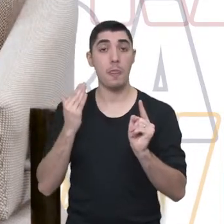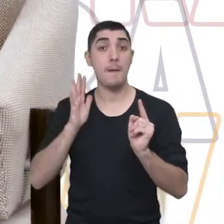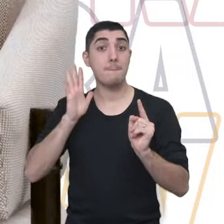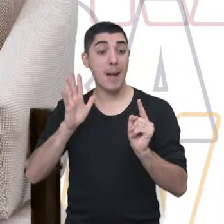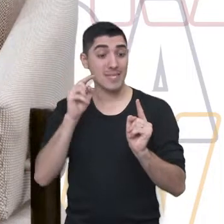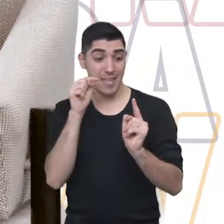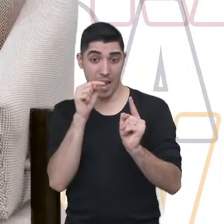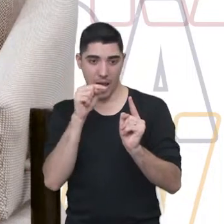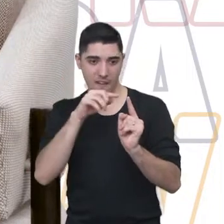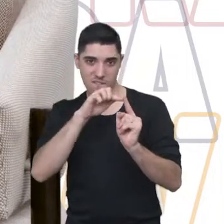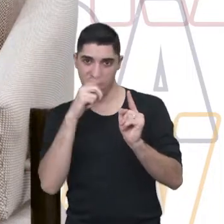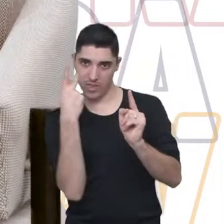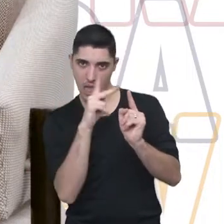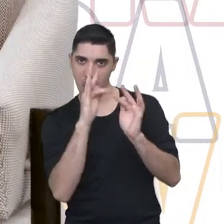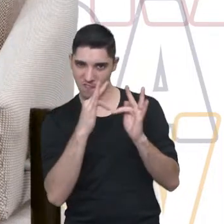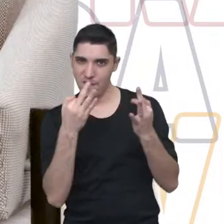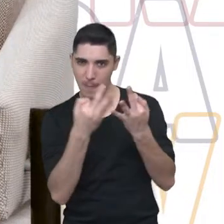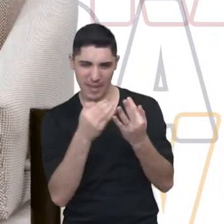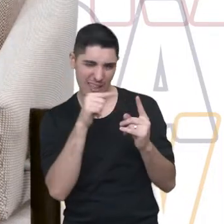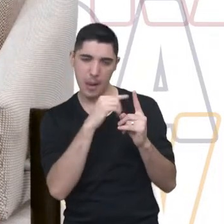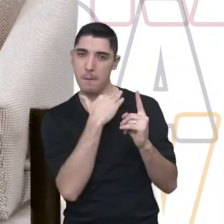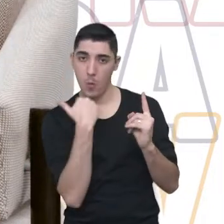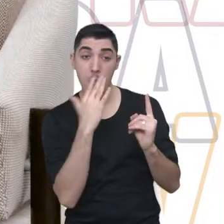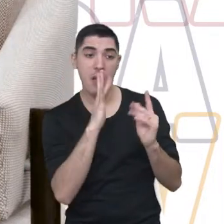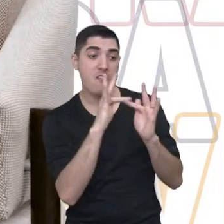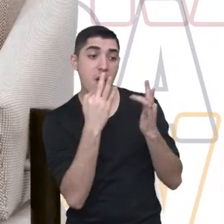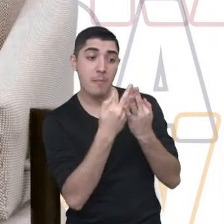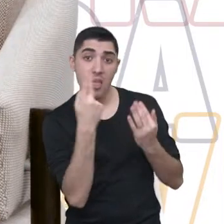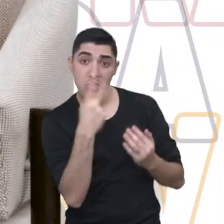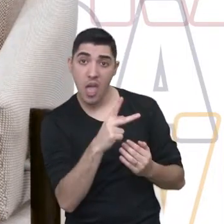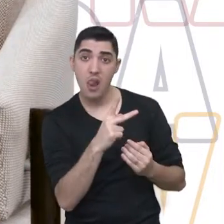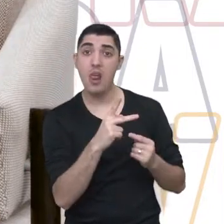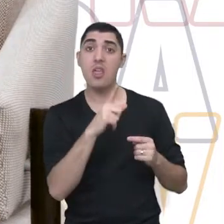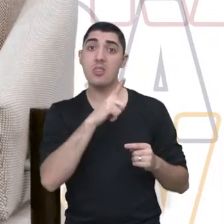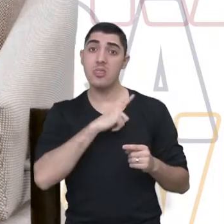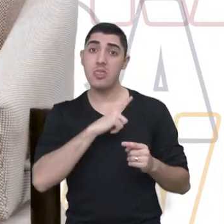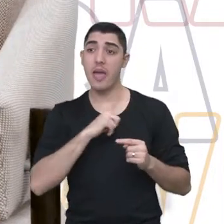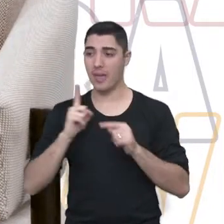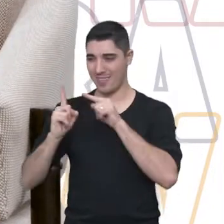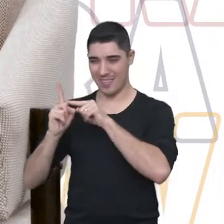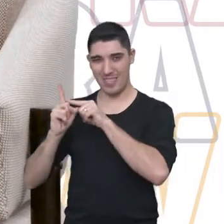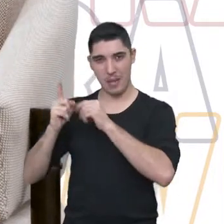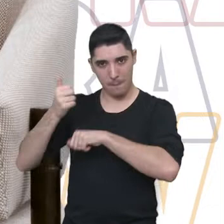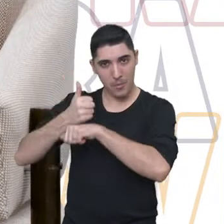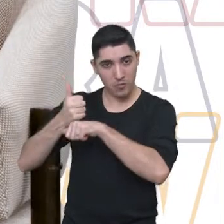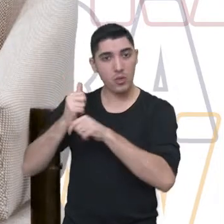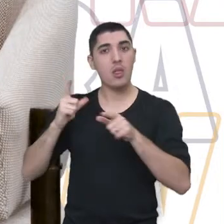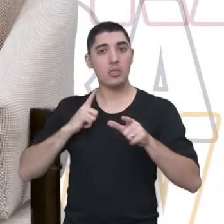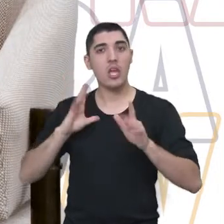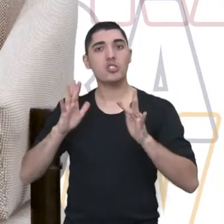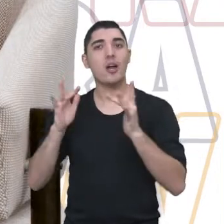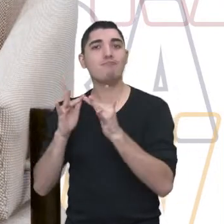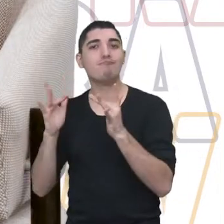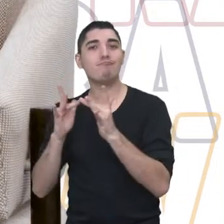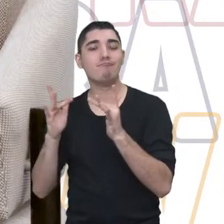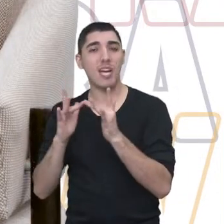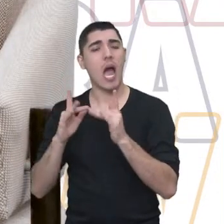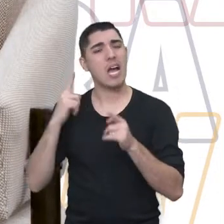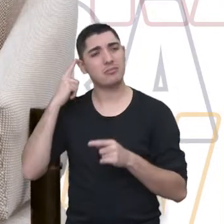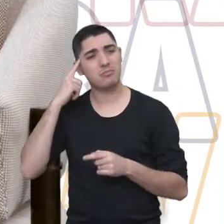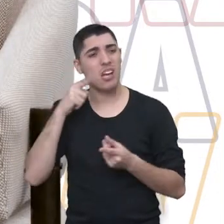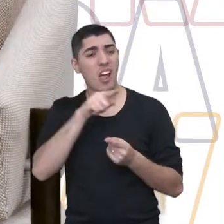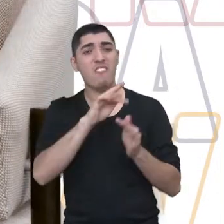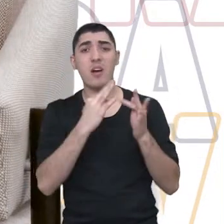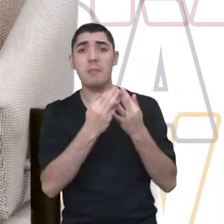tinham vínculo com esse profissional, né? E aí nós não tínhamos para onde encaminhar essas famílias. Elas queriam voltar para nós, para serem